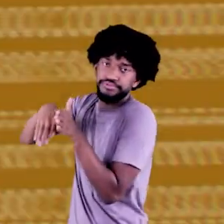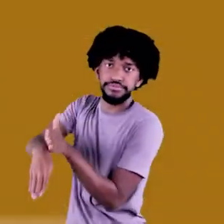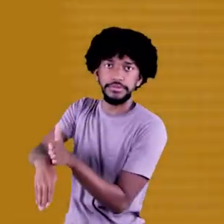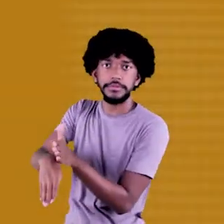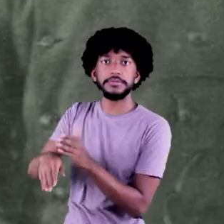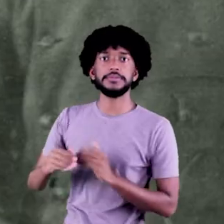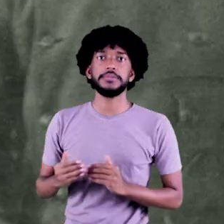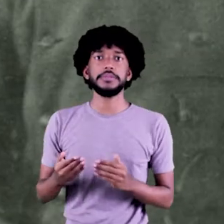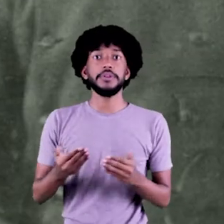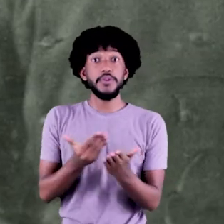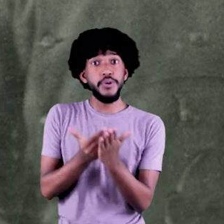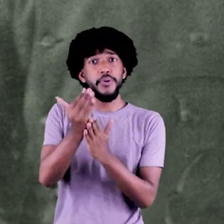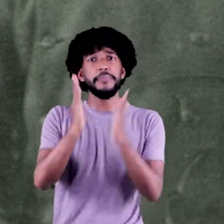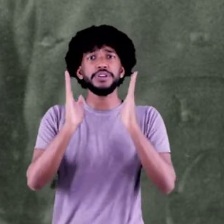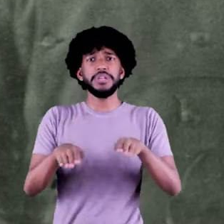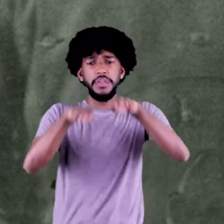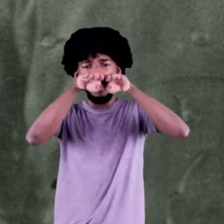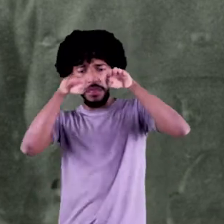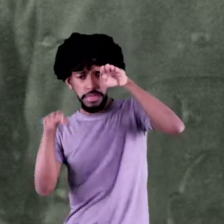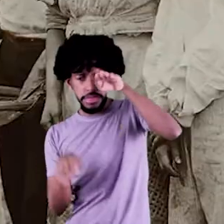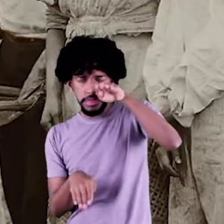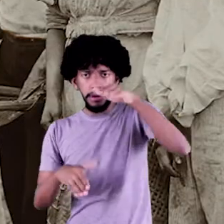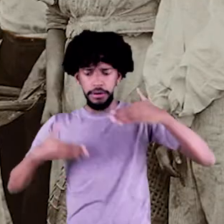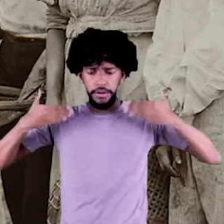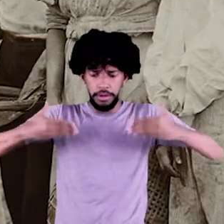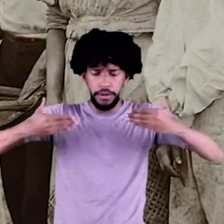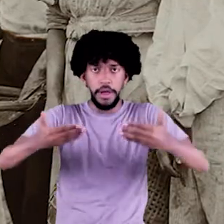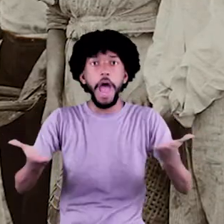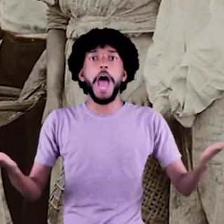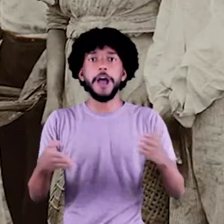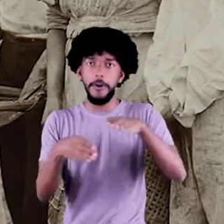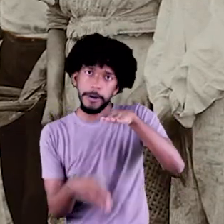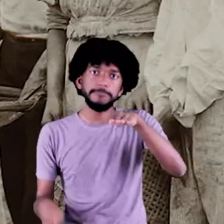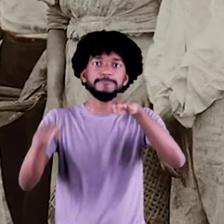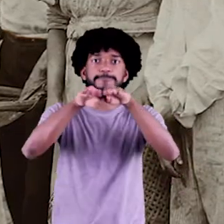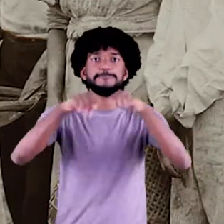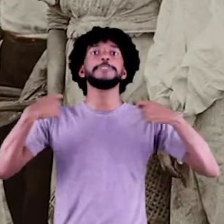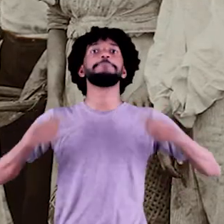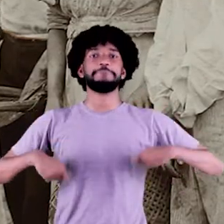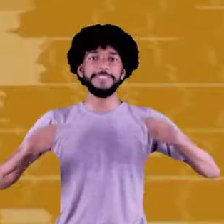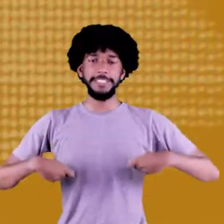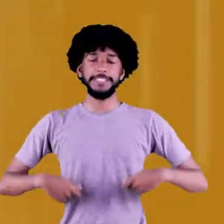Se os começos foram desiguais, agora precisamos reparar.